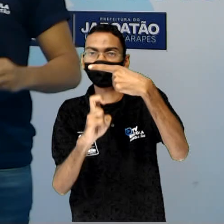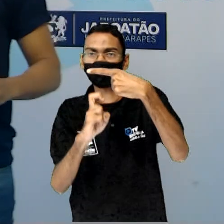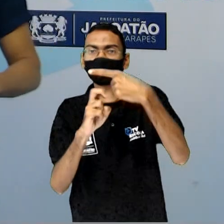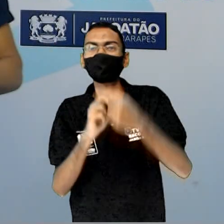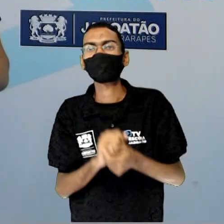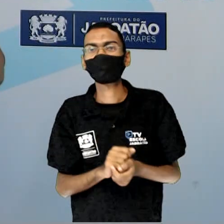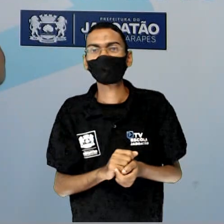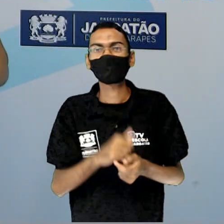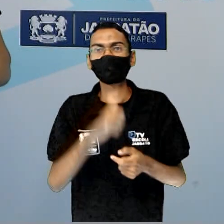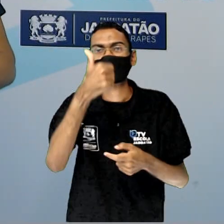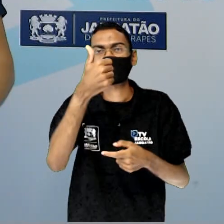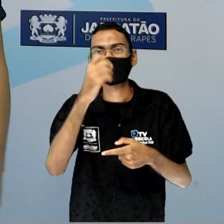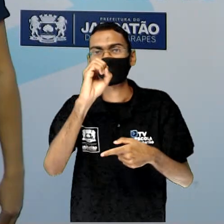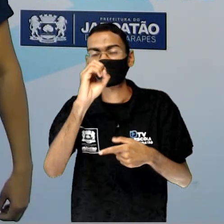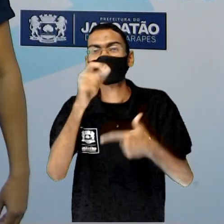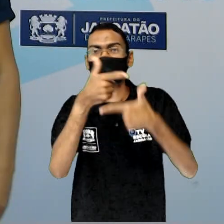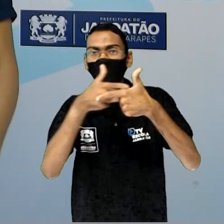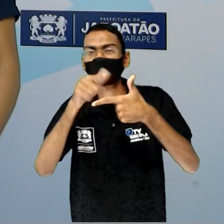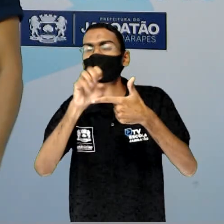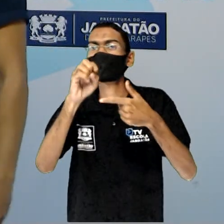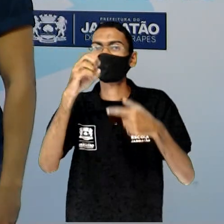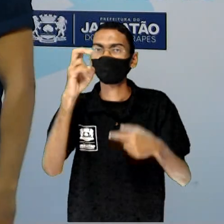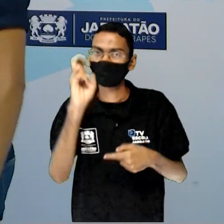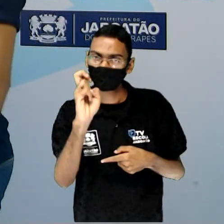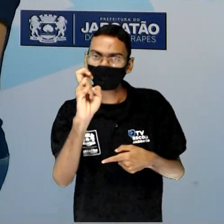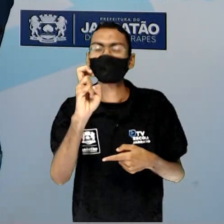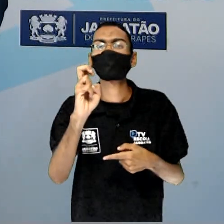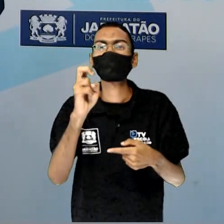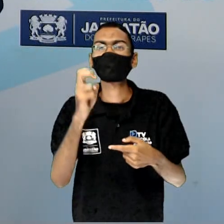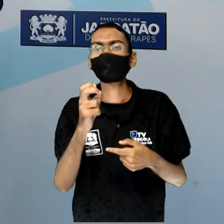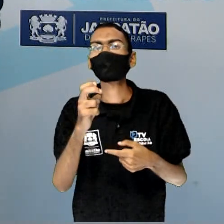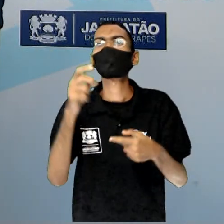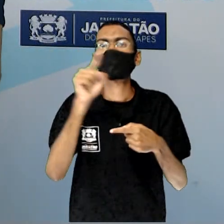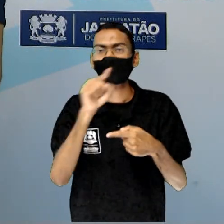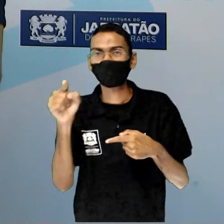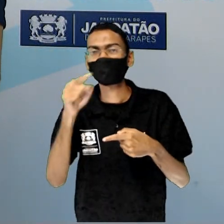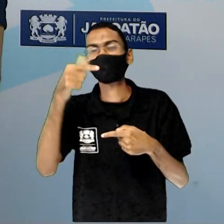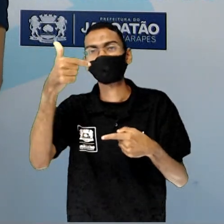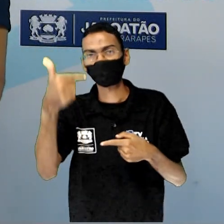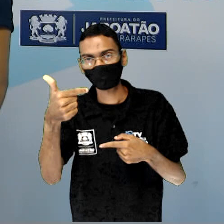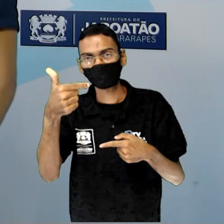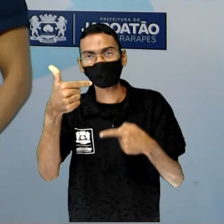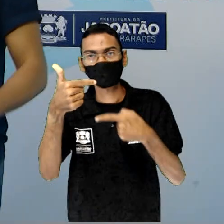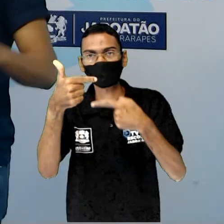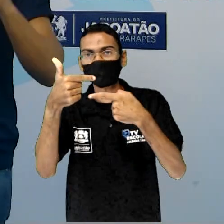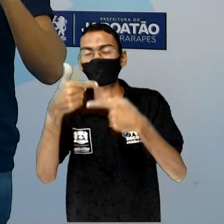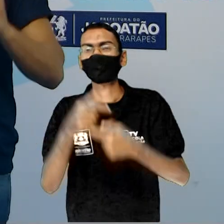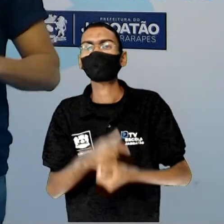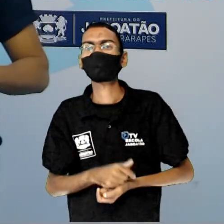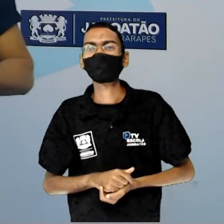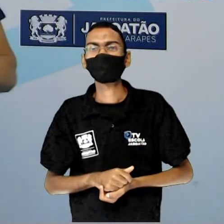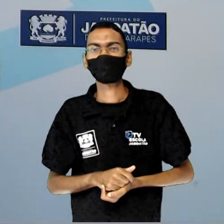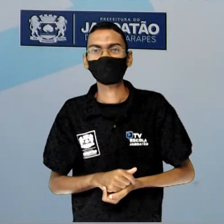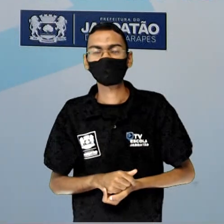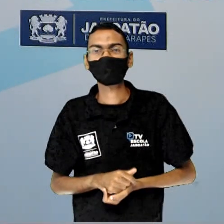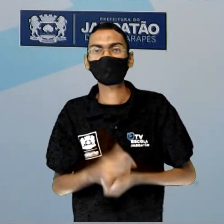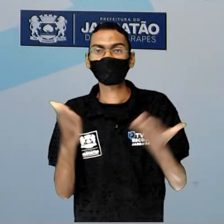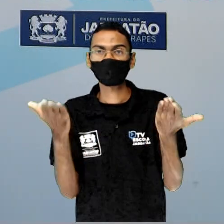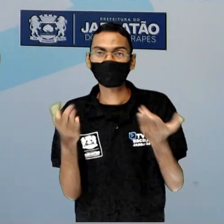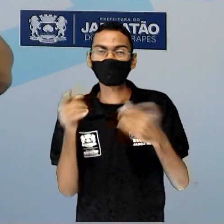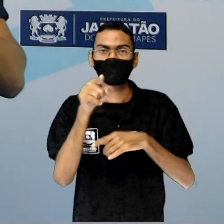10 dividido por 5 é igual a 2 inteiros. Bom, agora é com você.